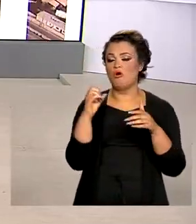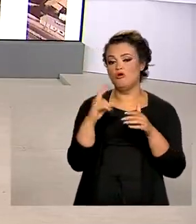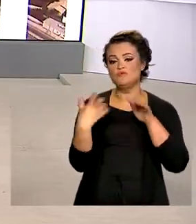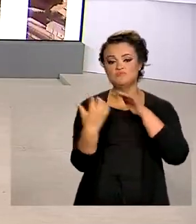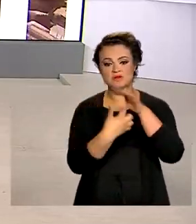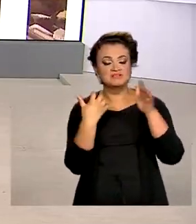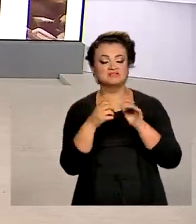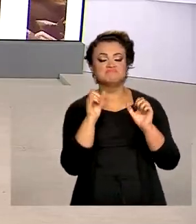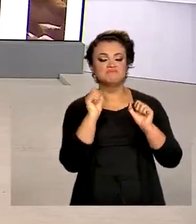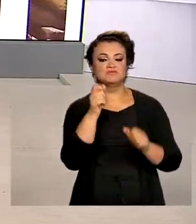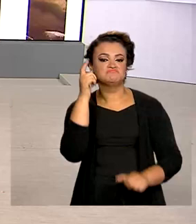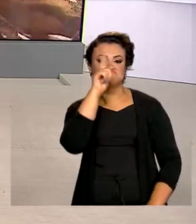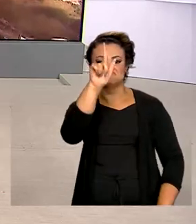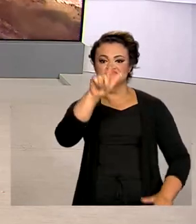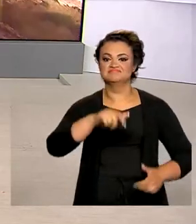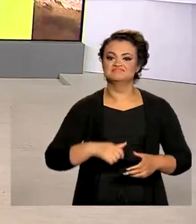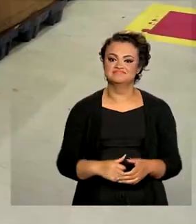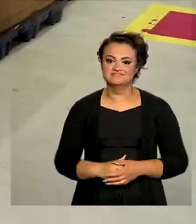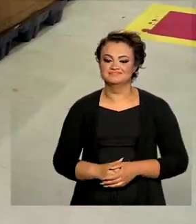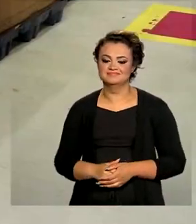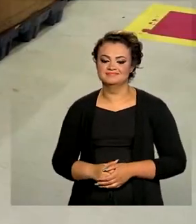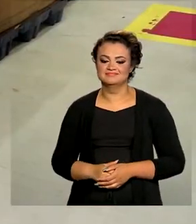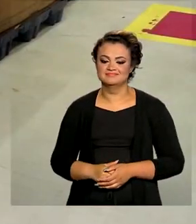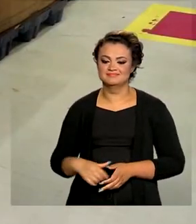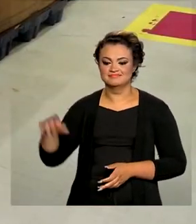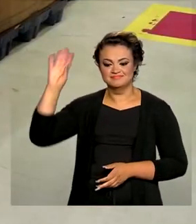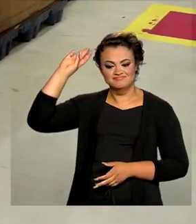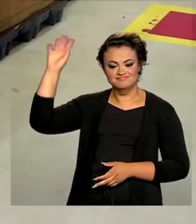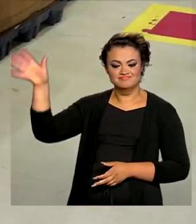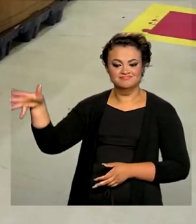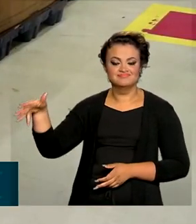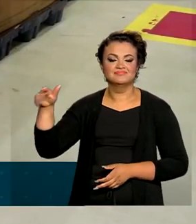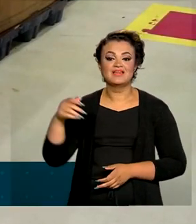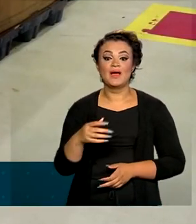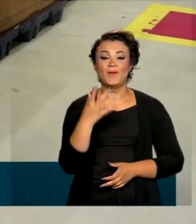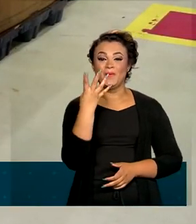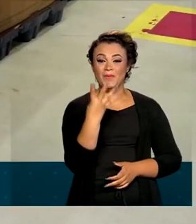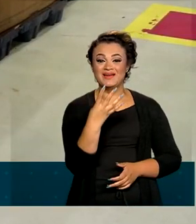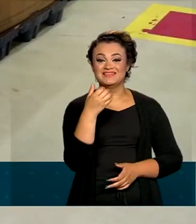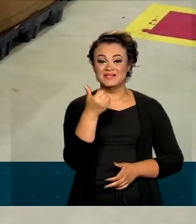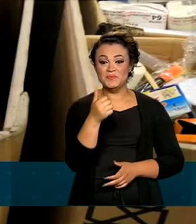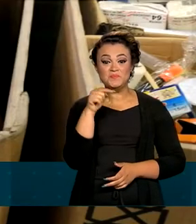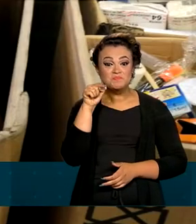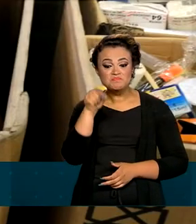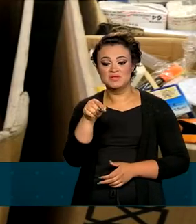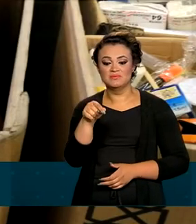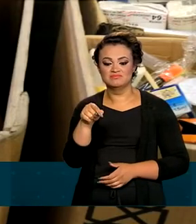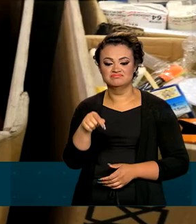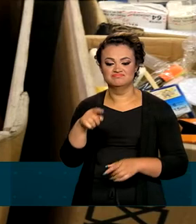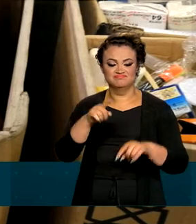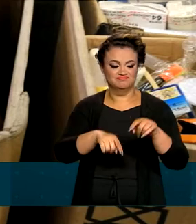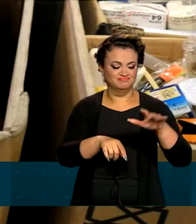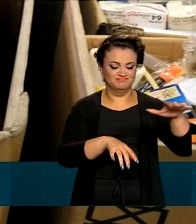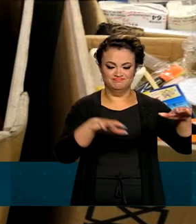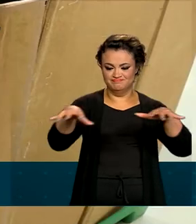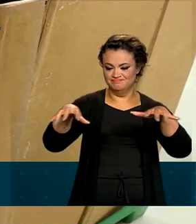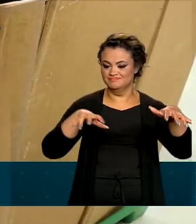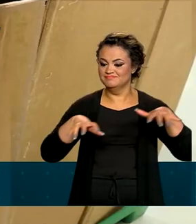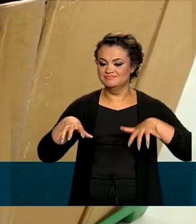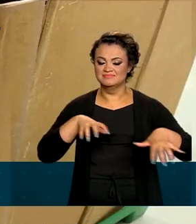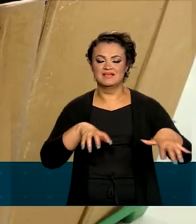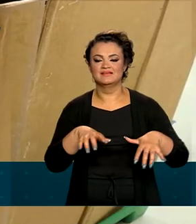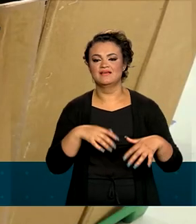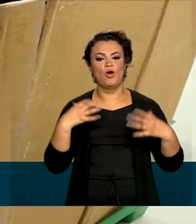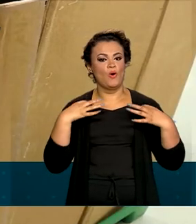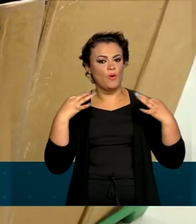jurídica pode participar. São mais de 41 mil itens separados em 10 lotes, que